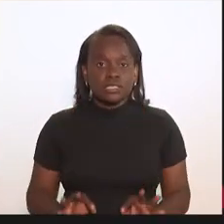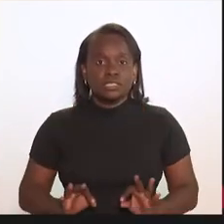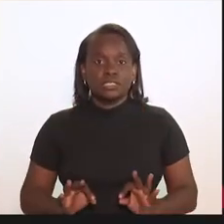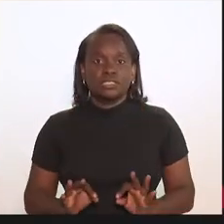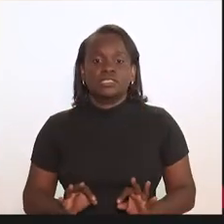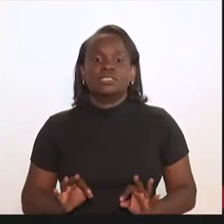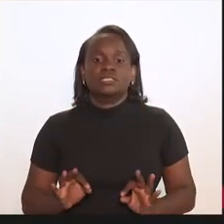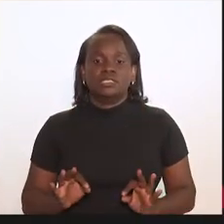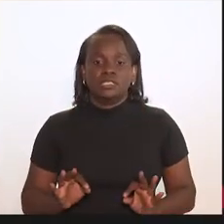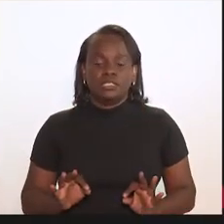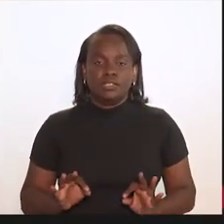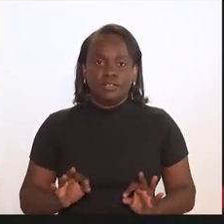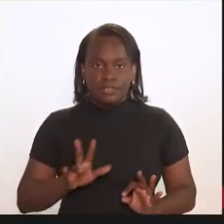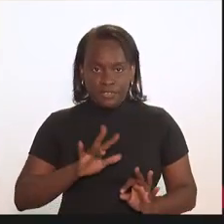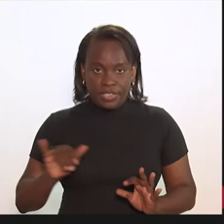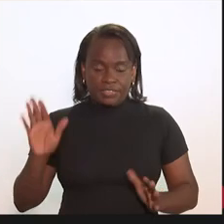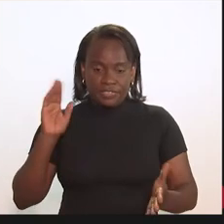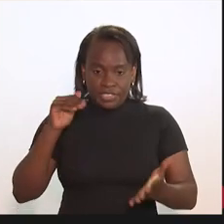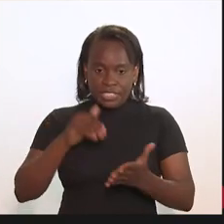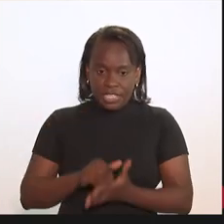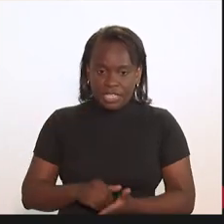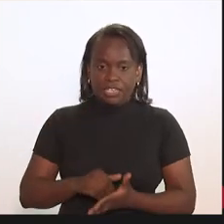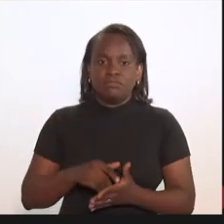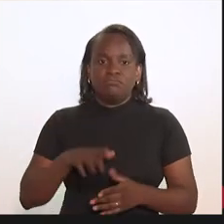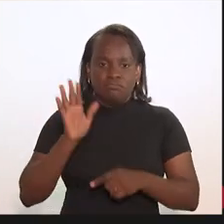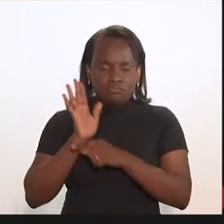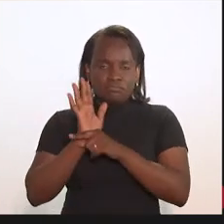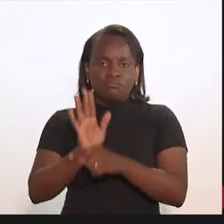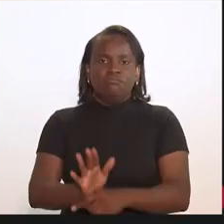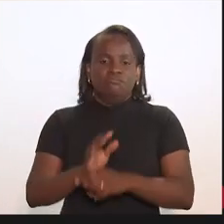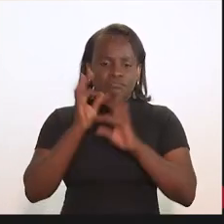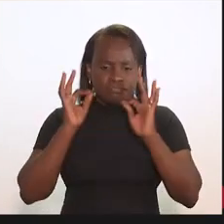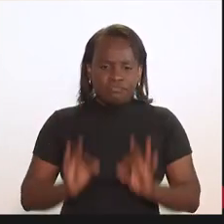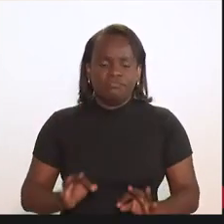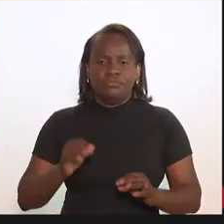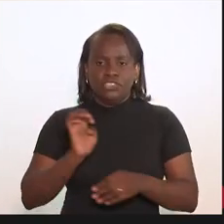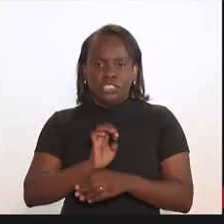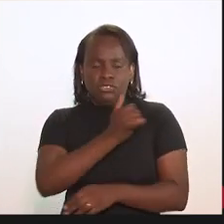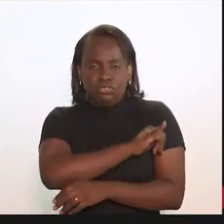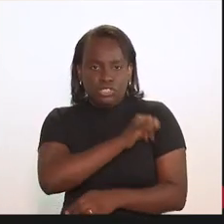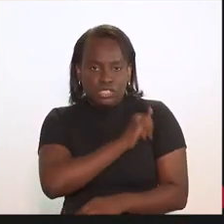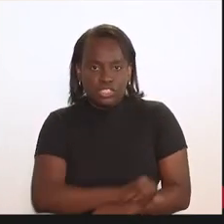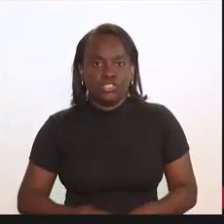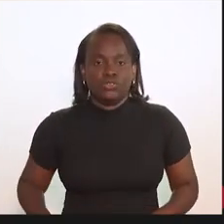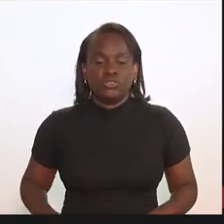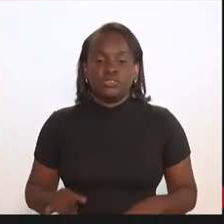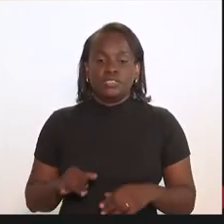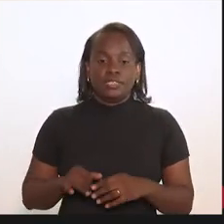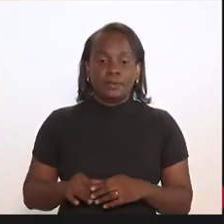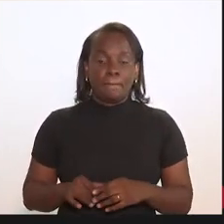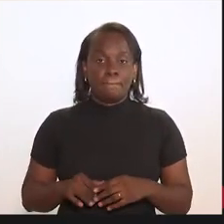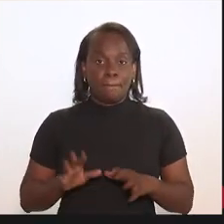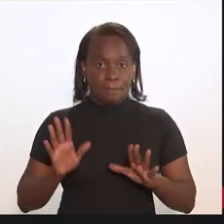toda certeza, ela vai, ao final, dar uma grande contribuição para o estado do Rio de Janeiro,